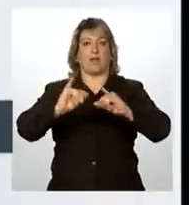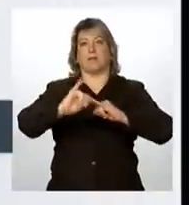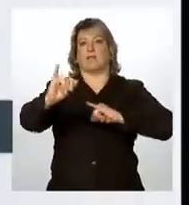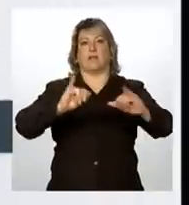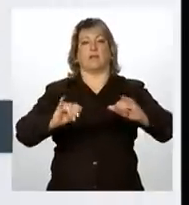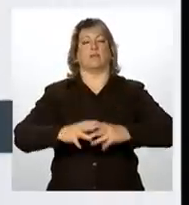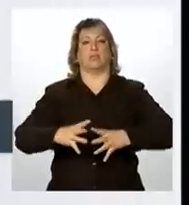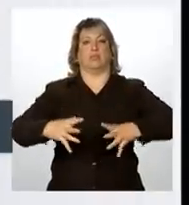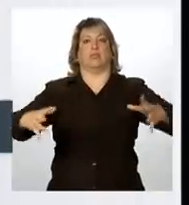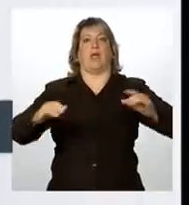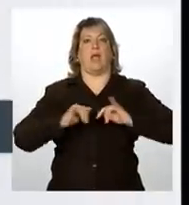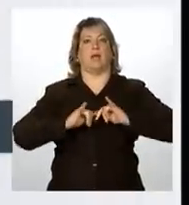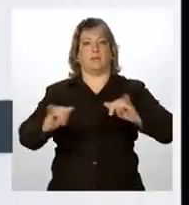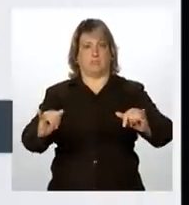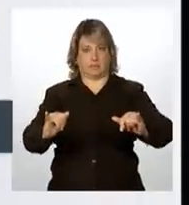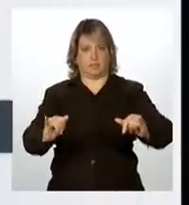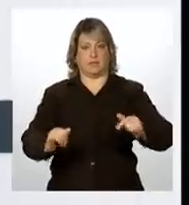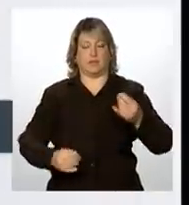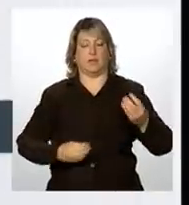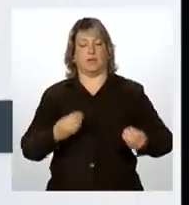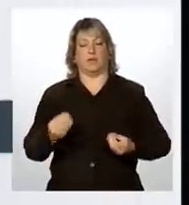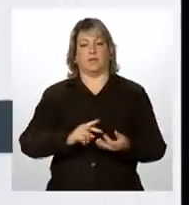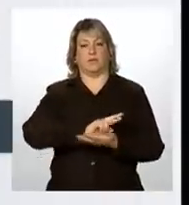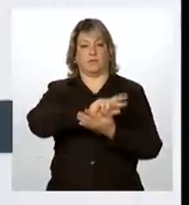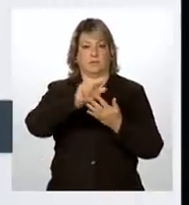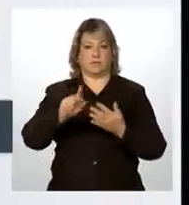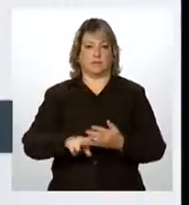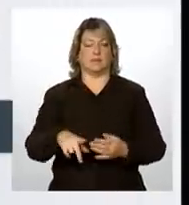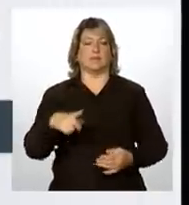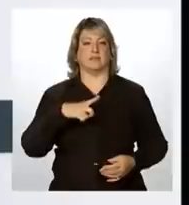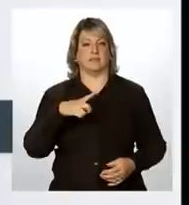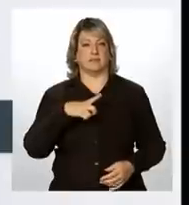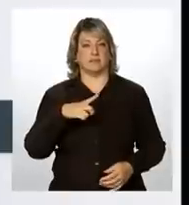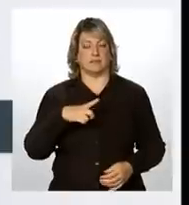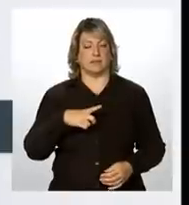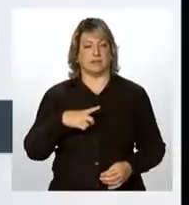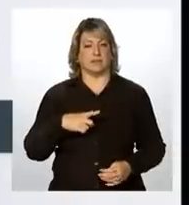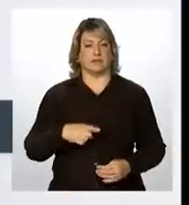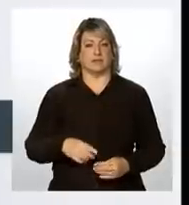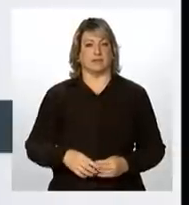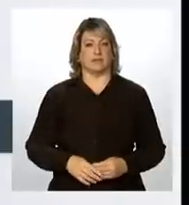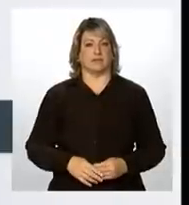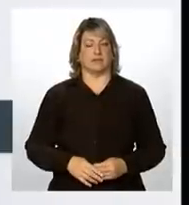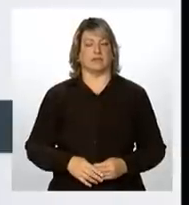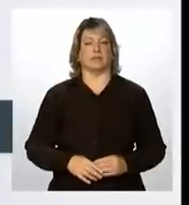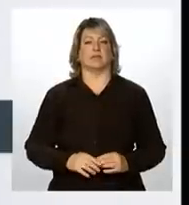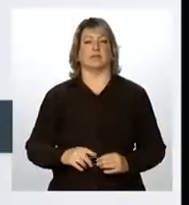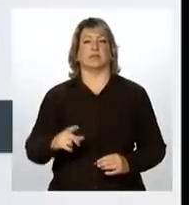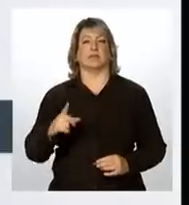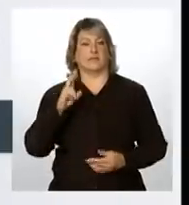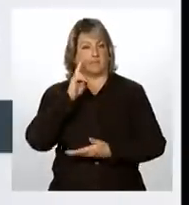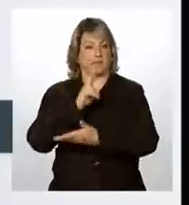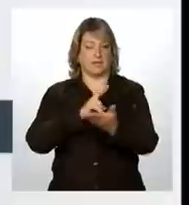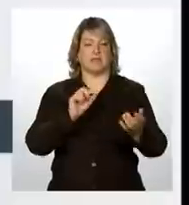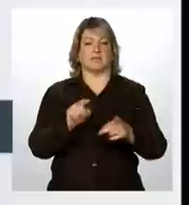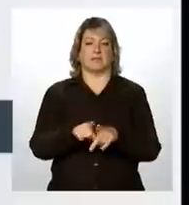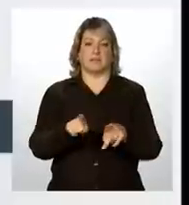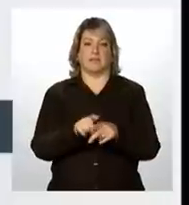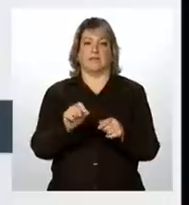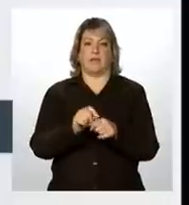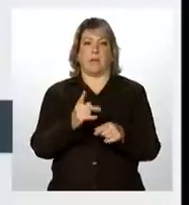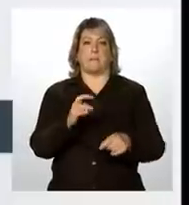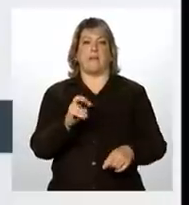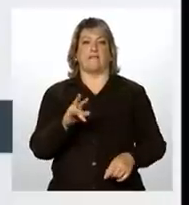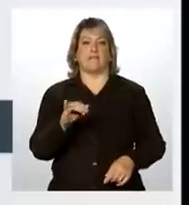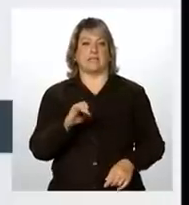onde essa condição adversa está sendo vislumbrada e prevista. Então,